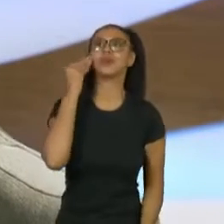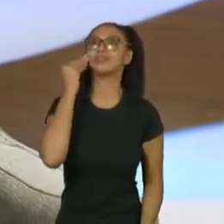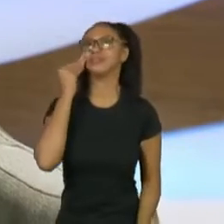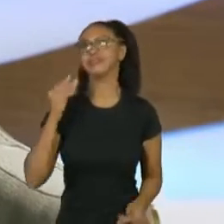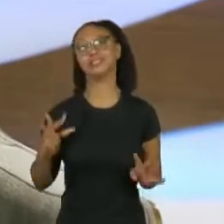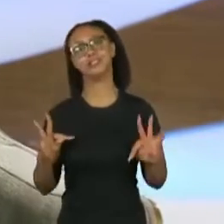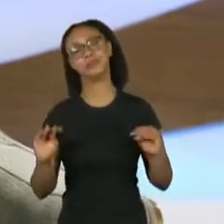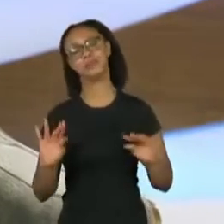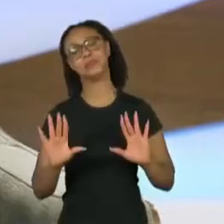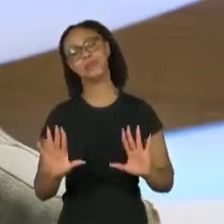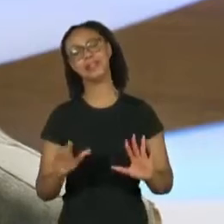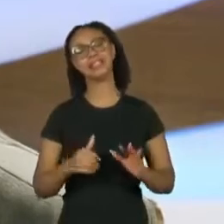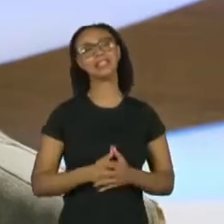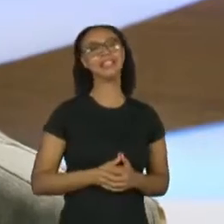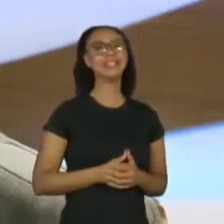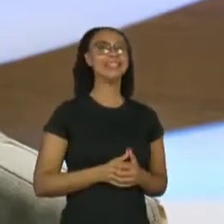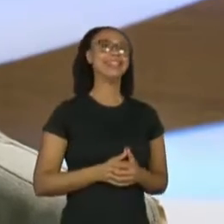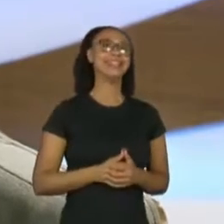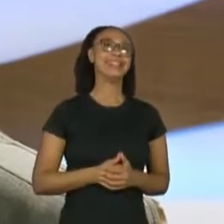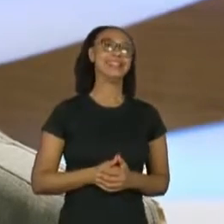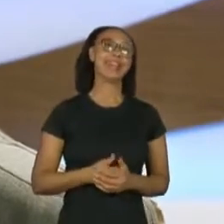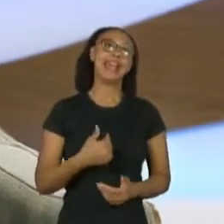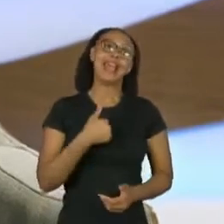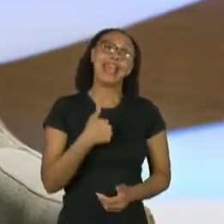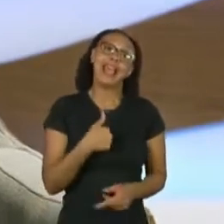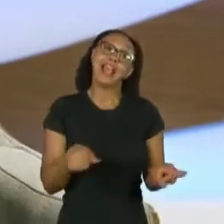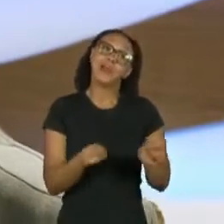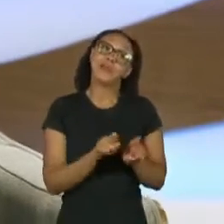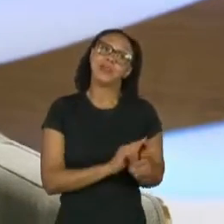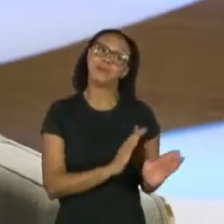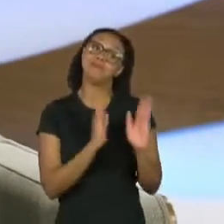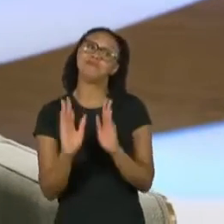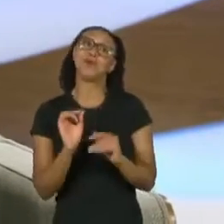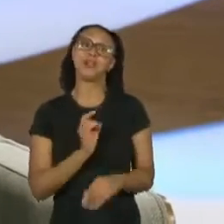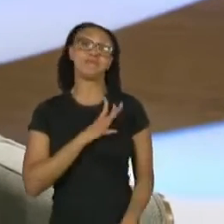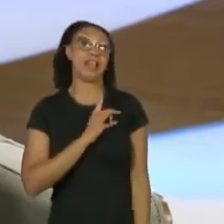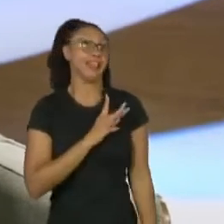Agora, a minha vantagem é que eu sou muito medrosa.